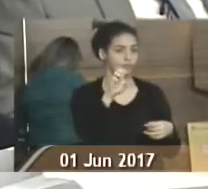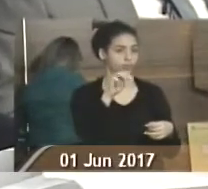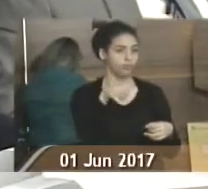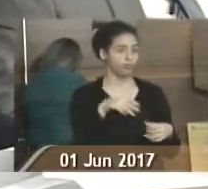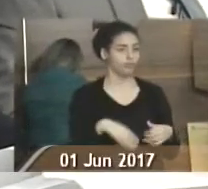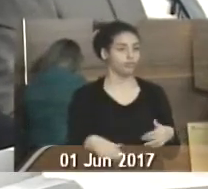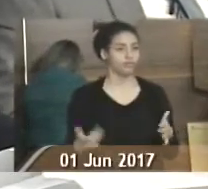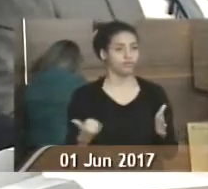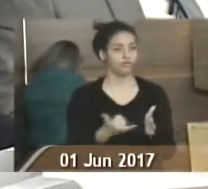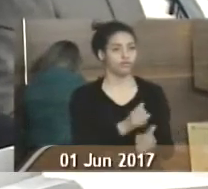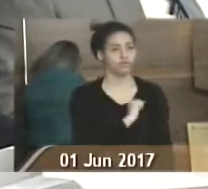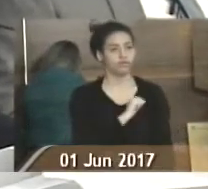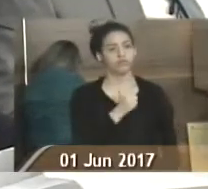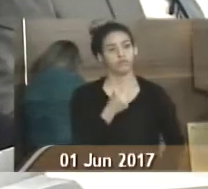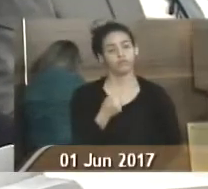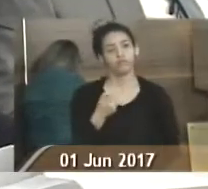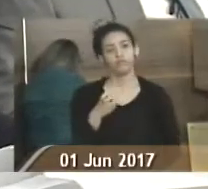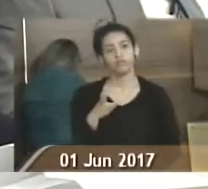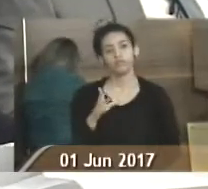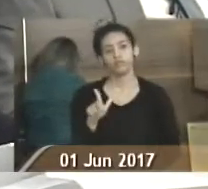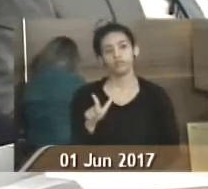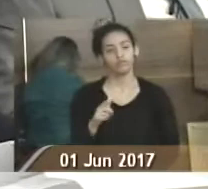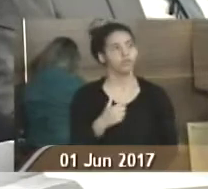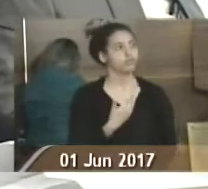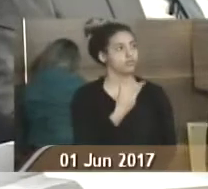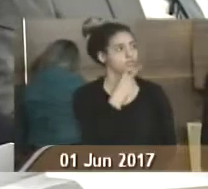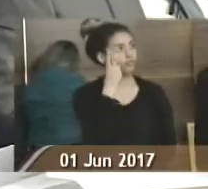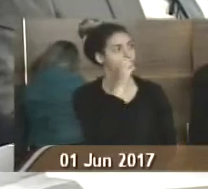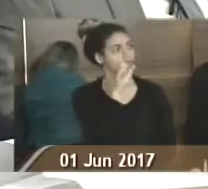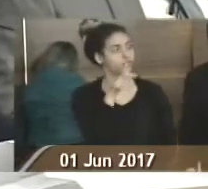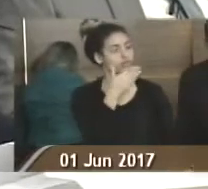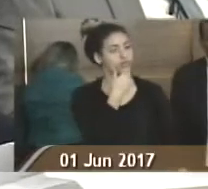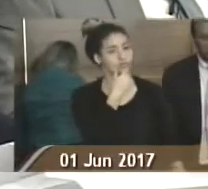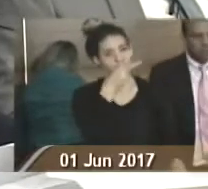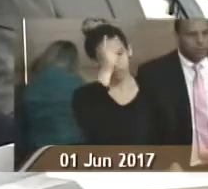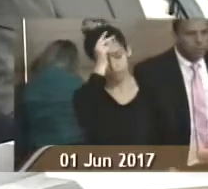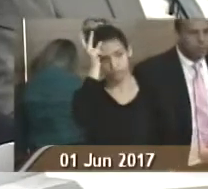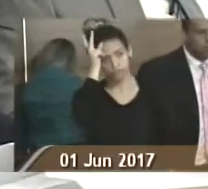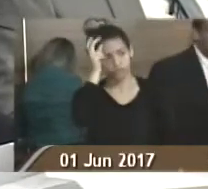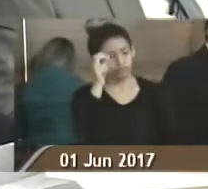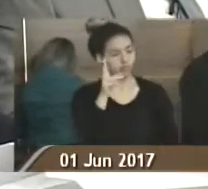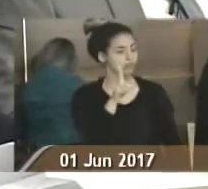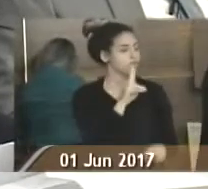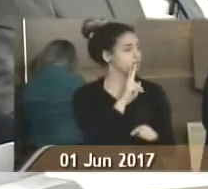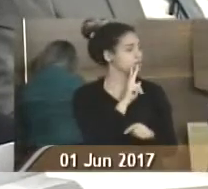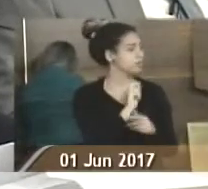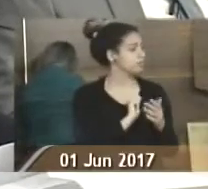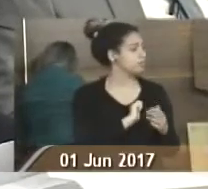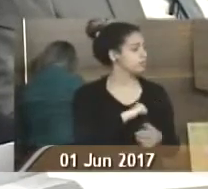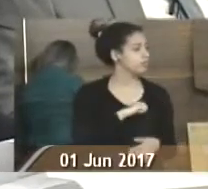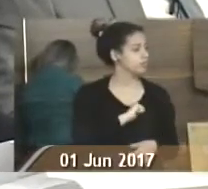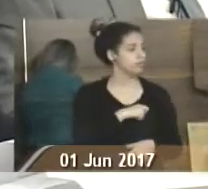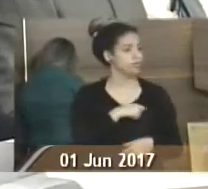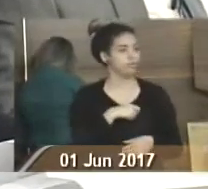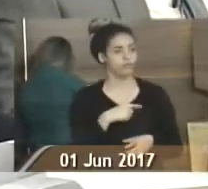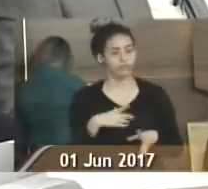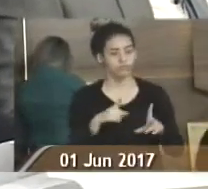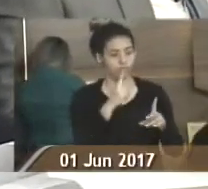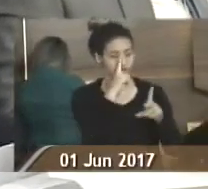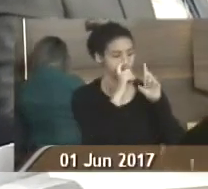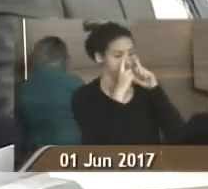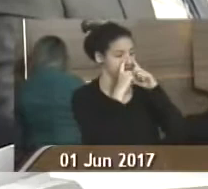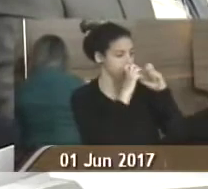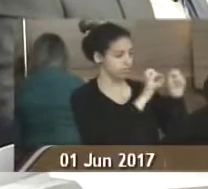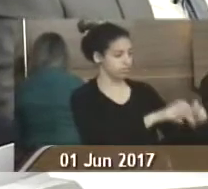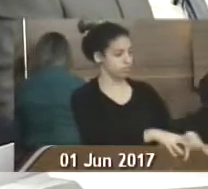Indicação 1732, de 2017. Zé Augusto. Indicando ao prefeito municipal a fiscalização do descarte de entulho na